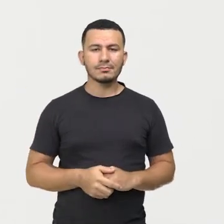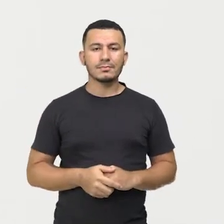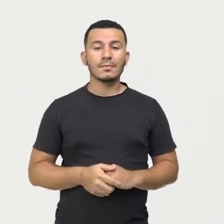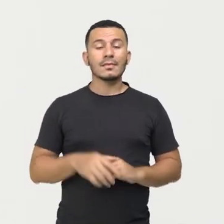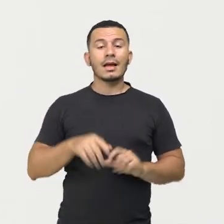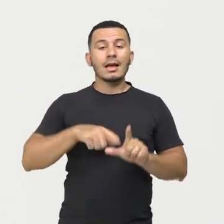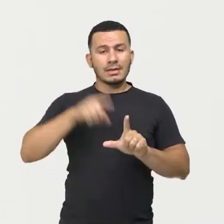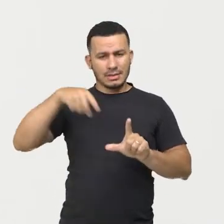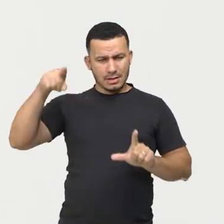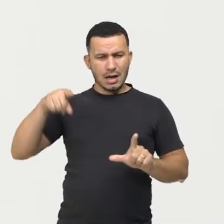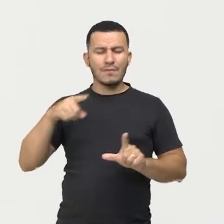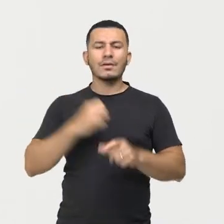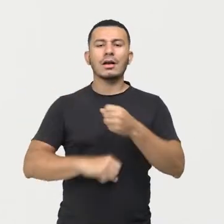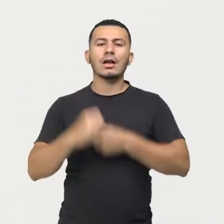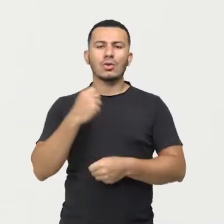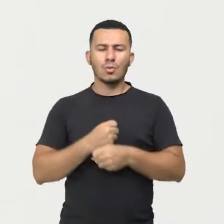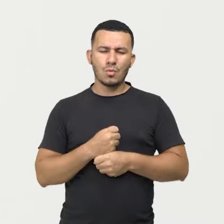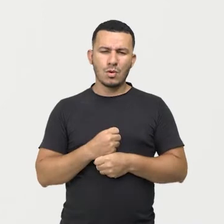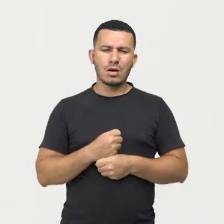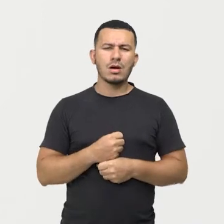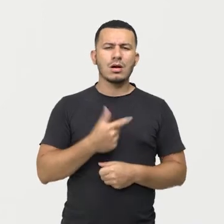ano de 2021,